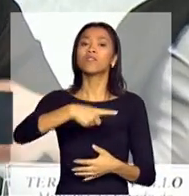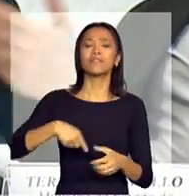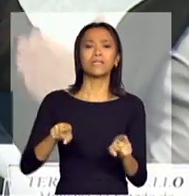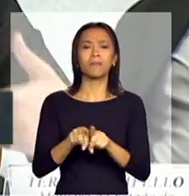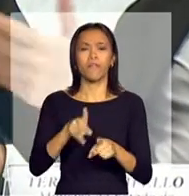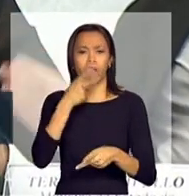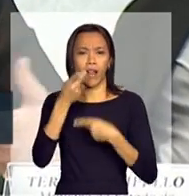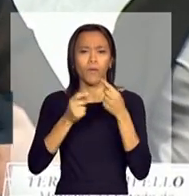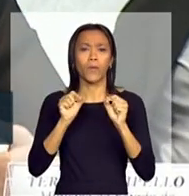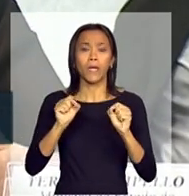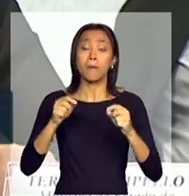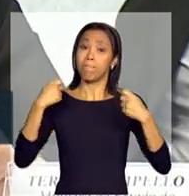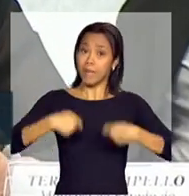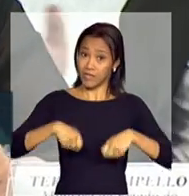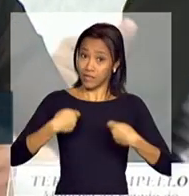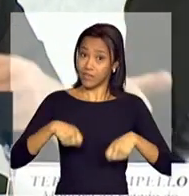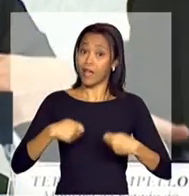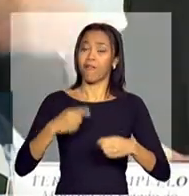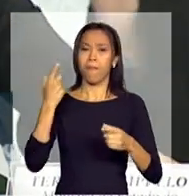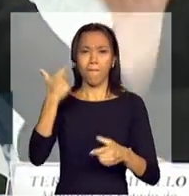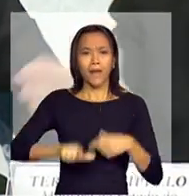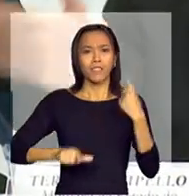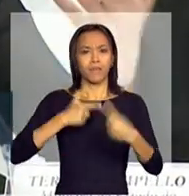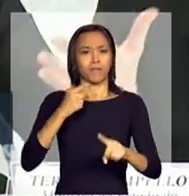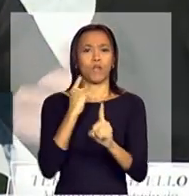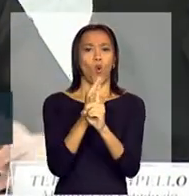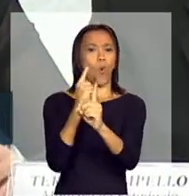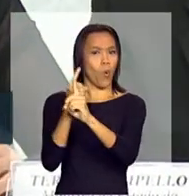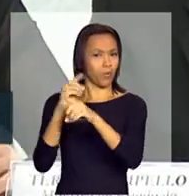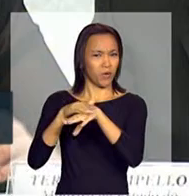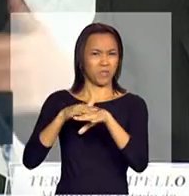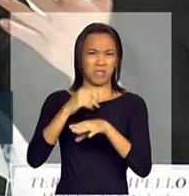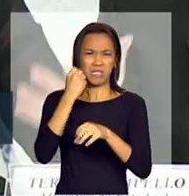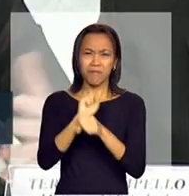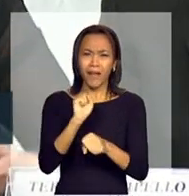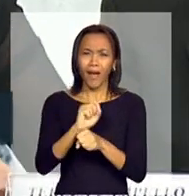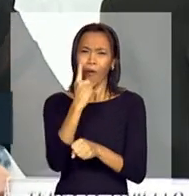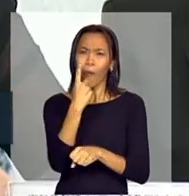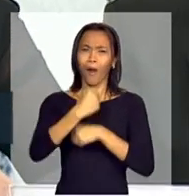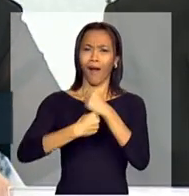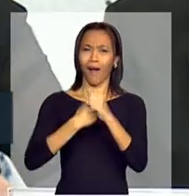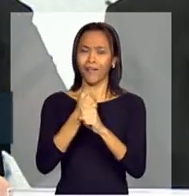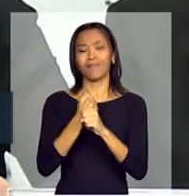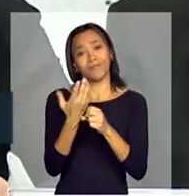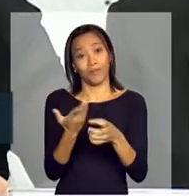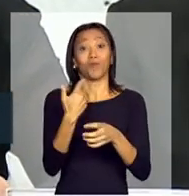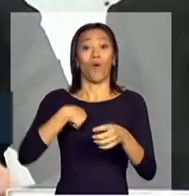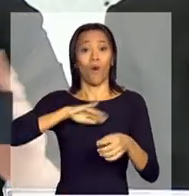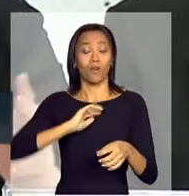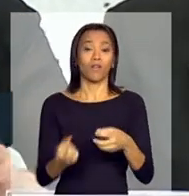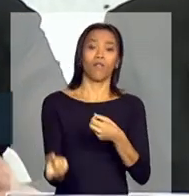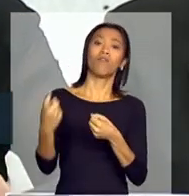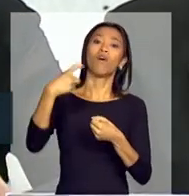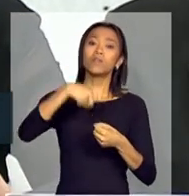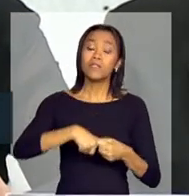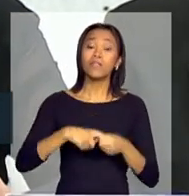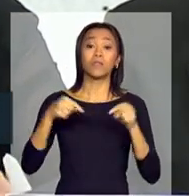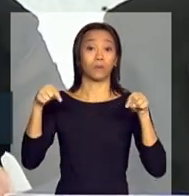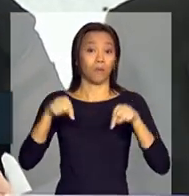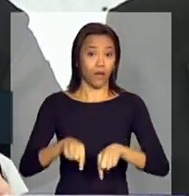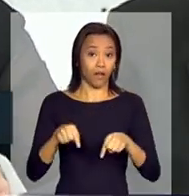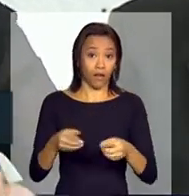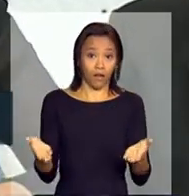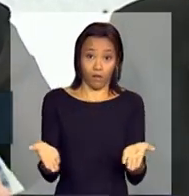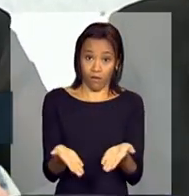precisávamos fazer esse diálogo com mais frequência, não podíamos esperar um ano a mais. Então, voltando agora num modelo um